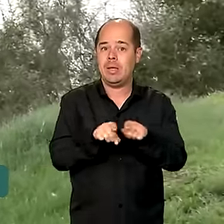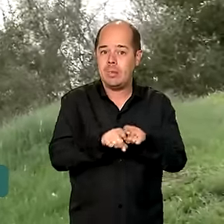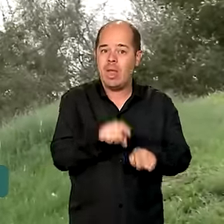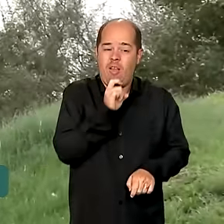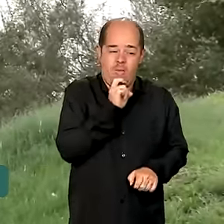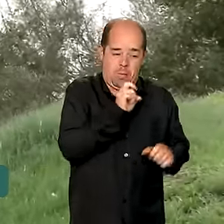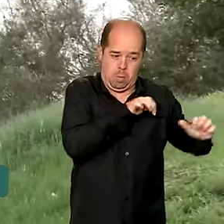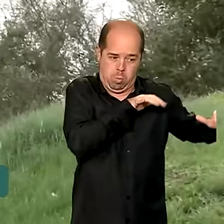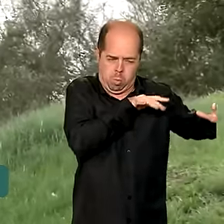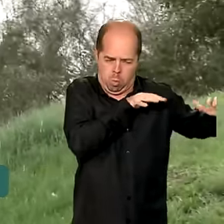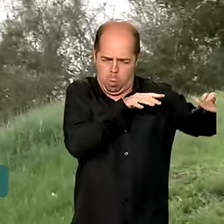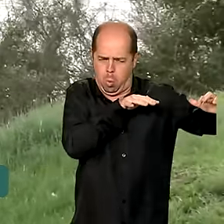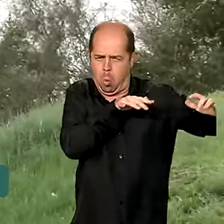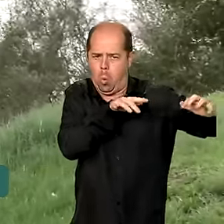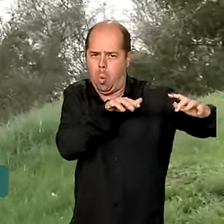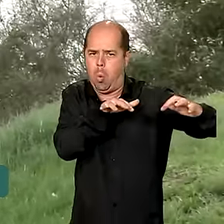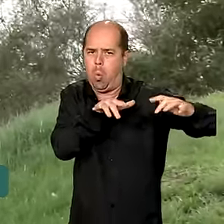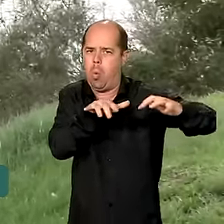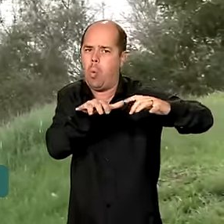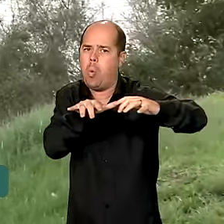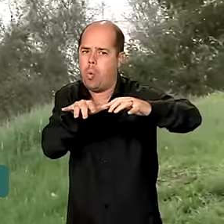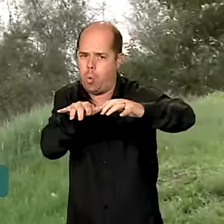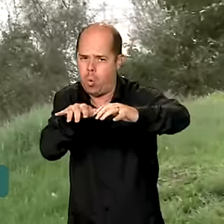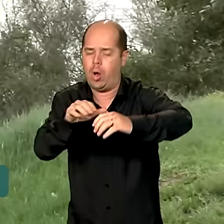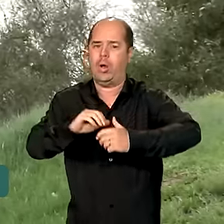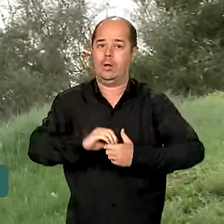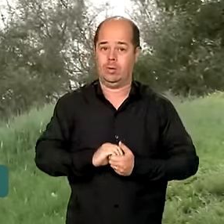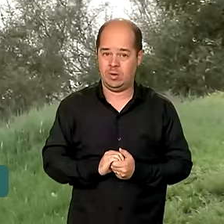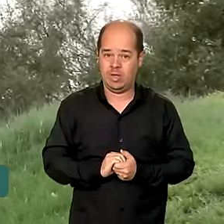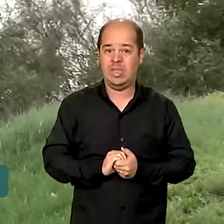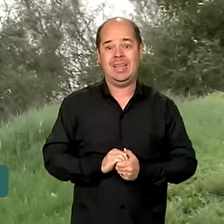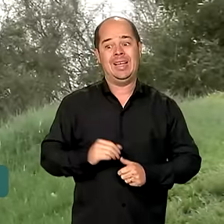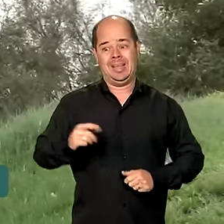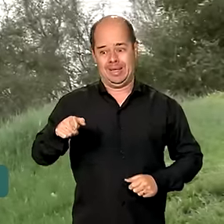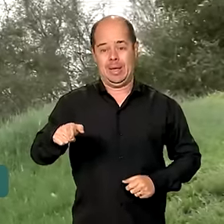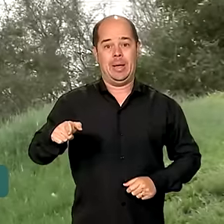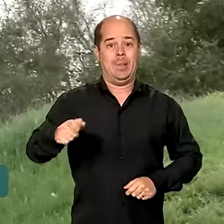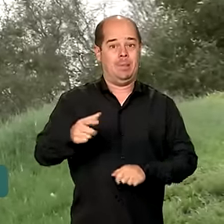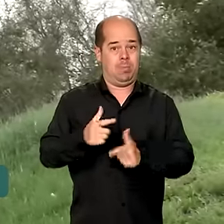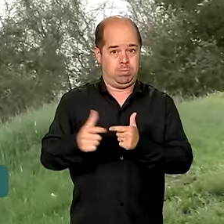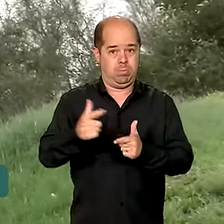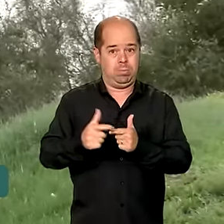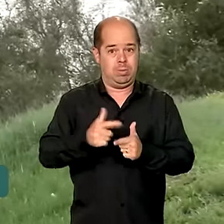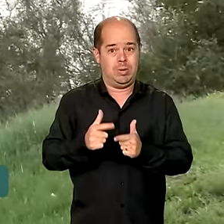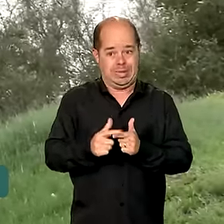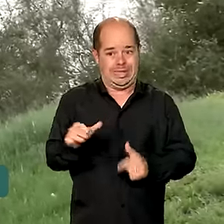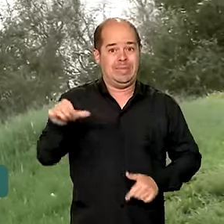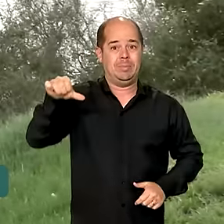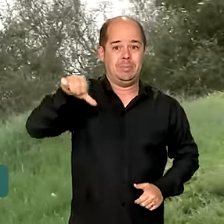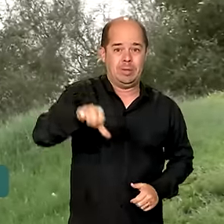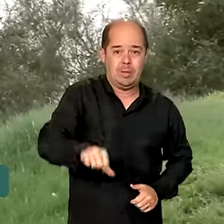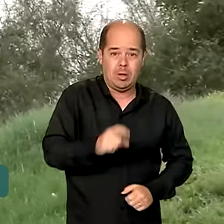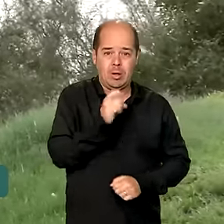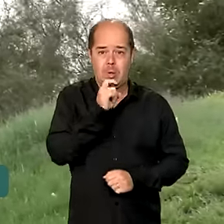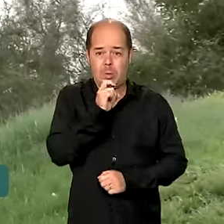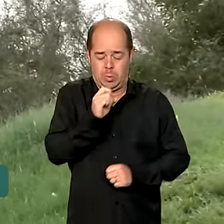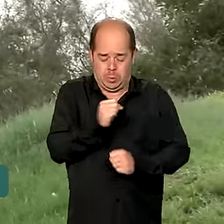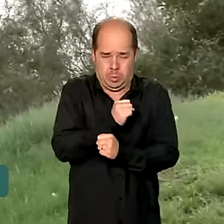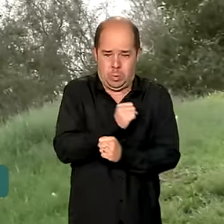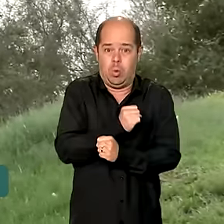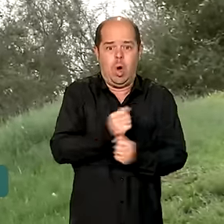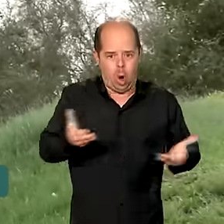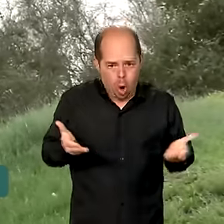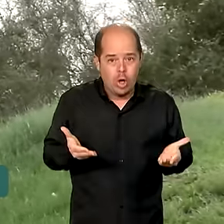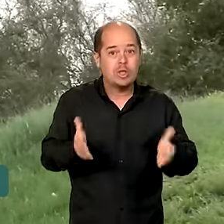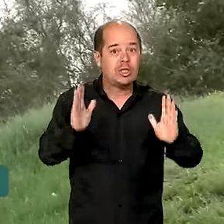chegando, o que vai aumentar o drama das vítimas das enchentes. Hoje o tempo já está bem frio, tem